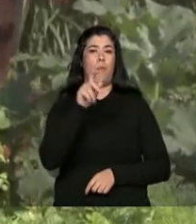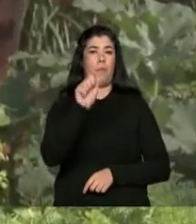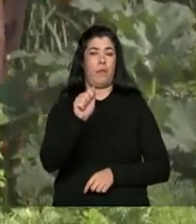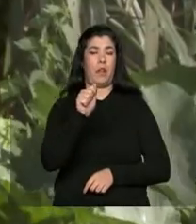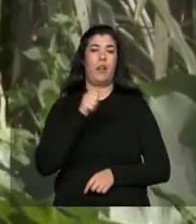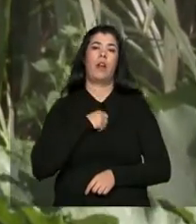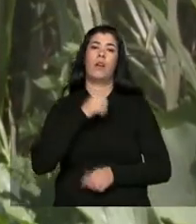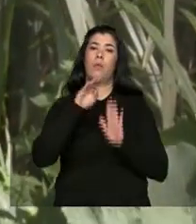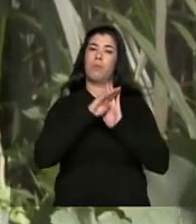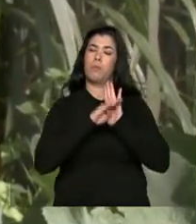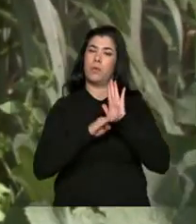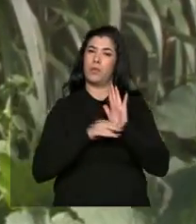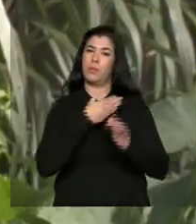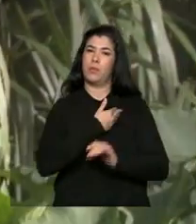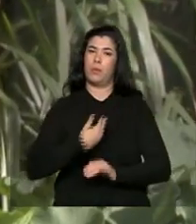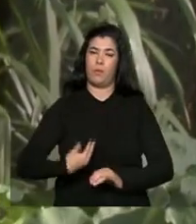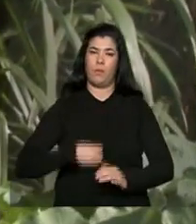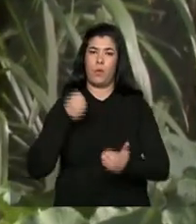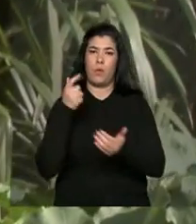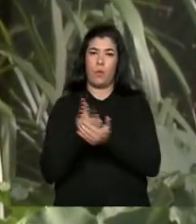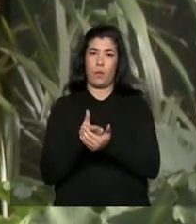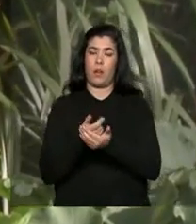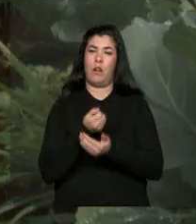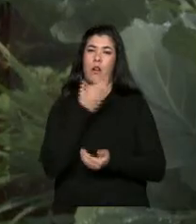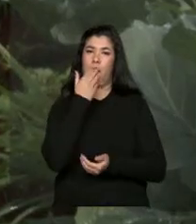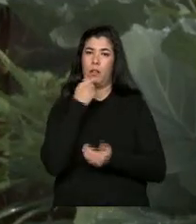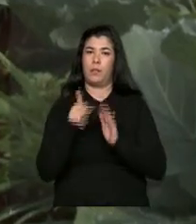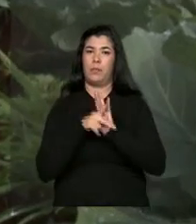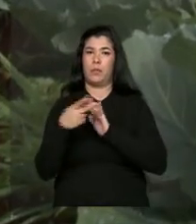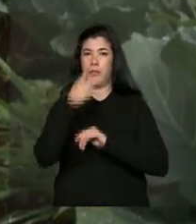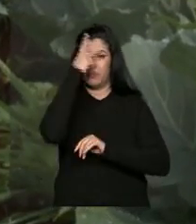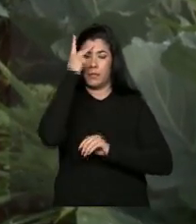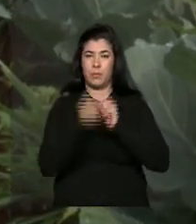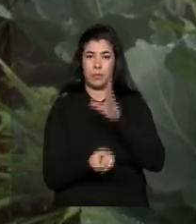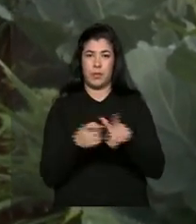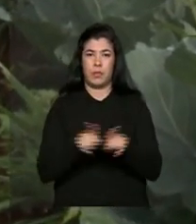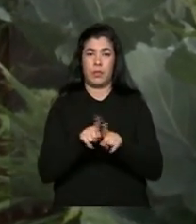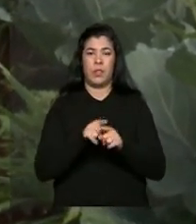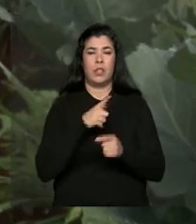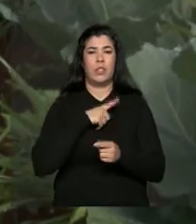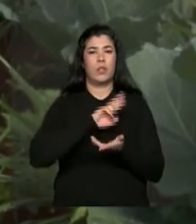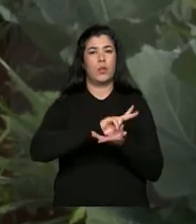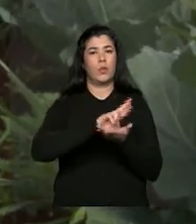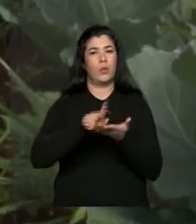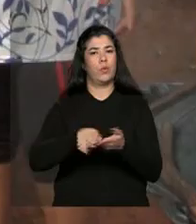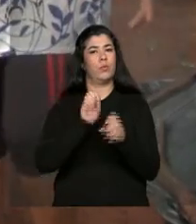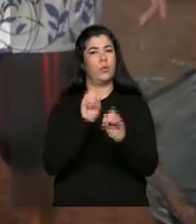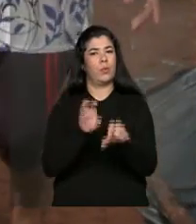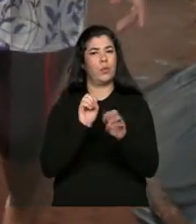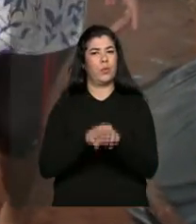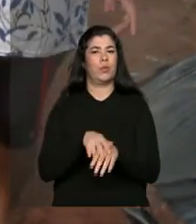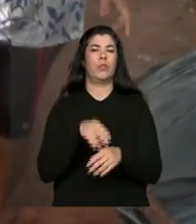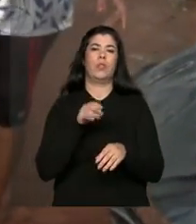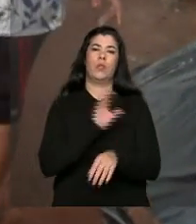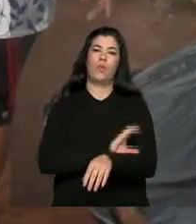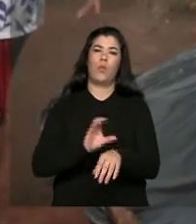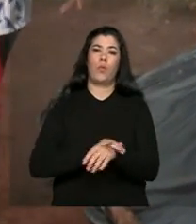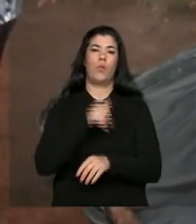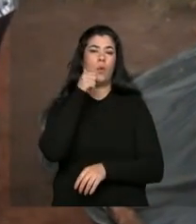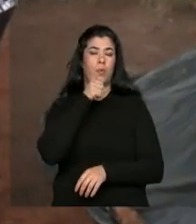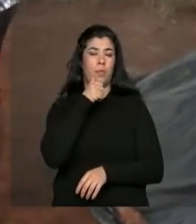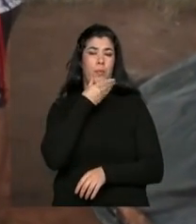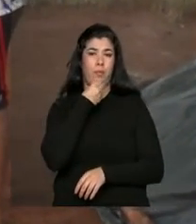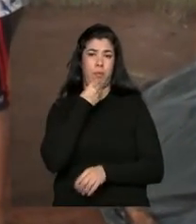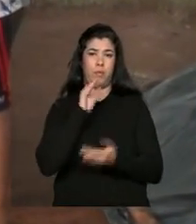Alimentos, que compra parte da produção da agricultura. Depois de passarem por várias capacitações, ela e o marido